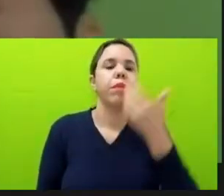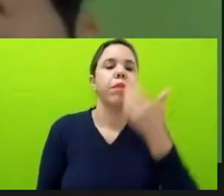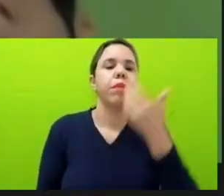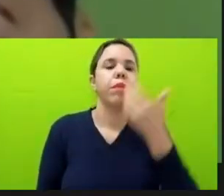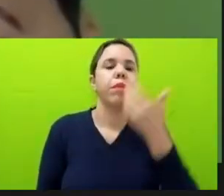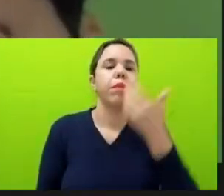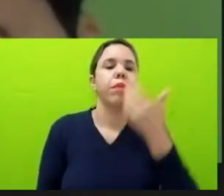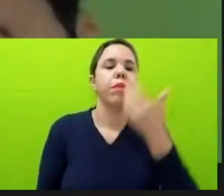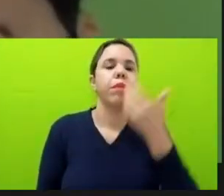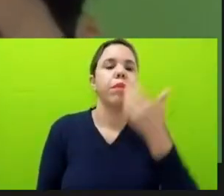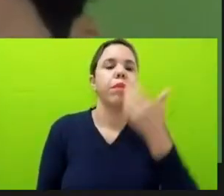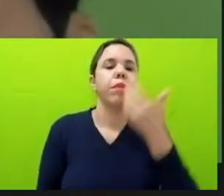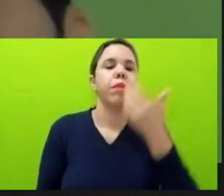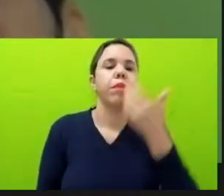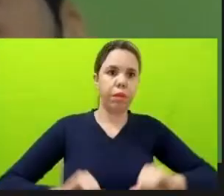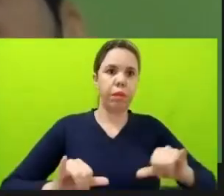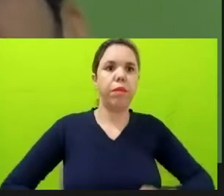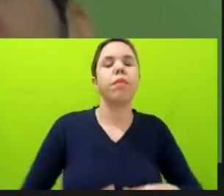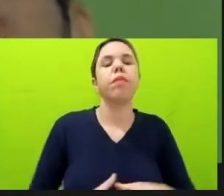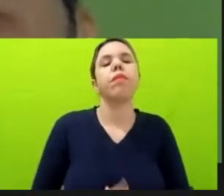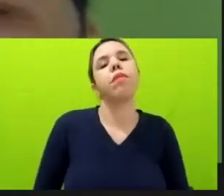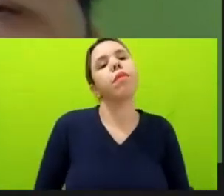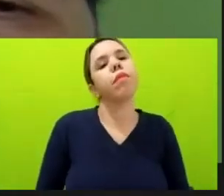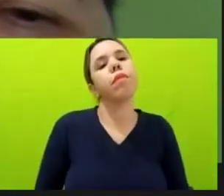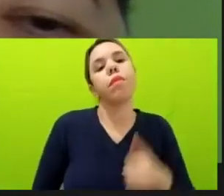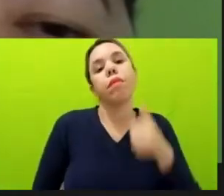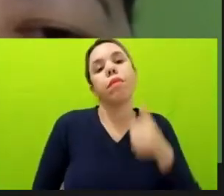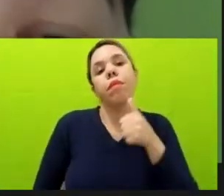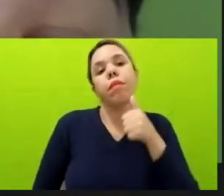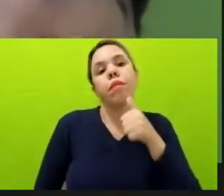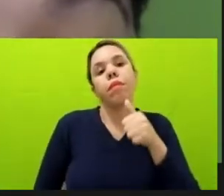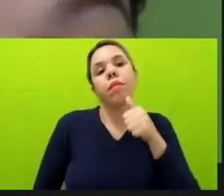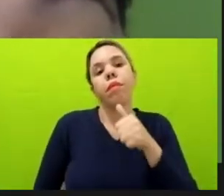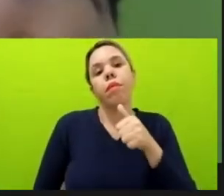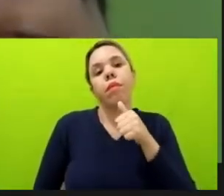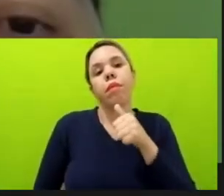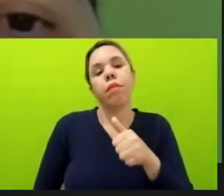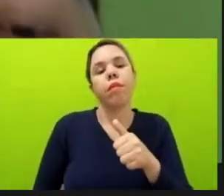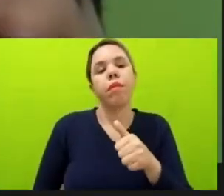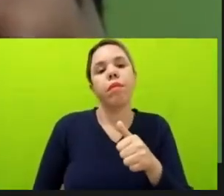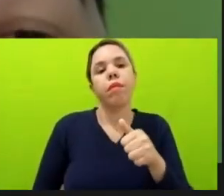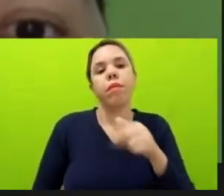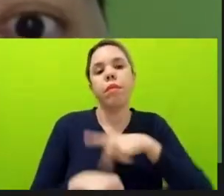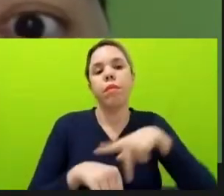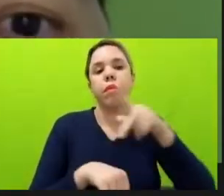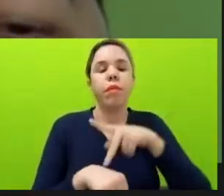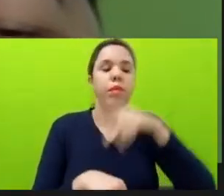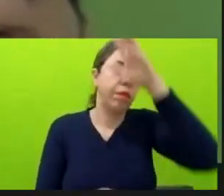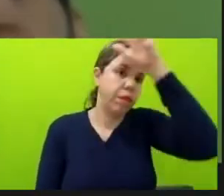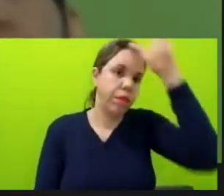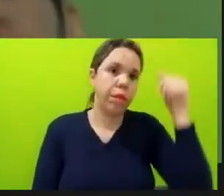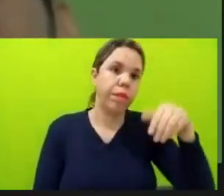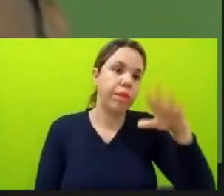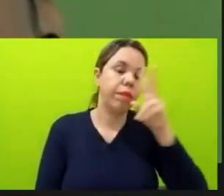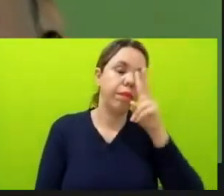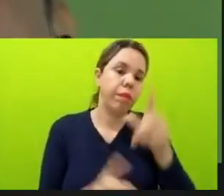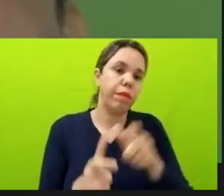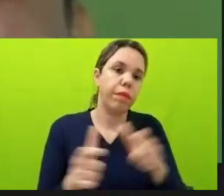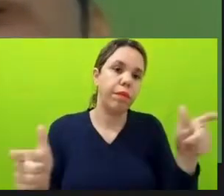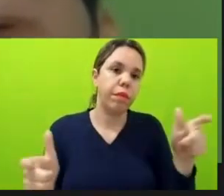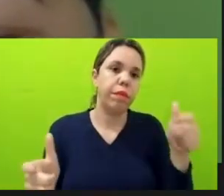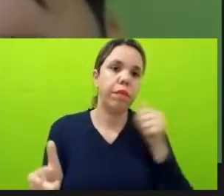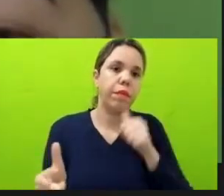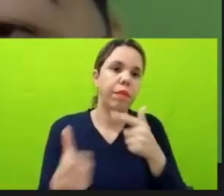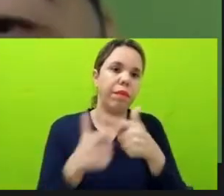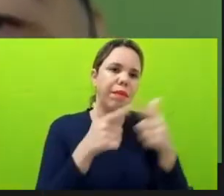mulheres, de toda forma, no país, mas na Amazônia isso é muito forte, elas estão com muitos problemas relacionados à violência